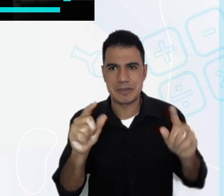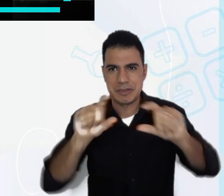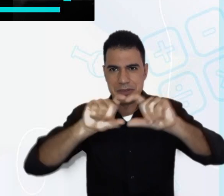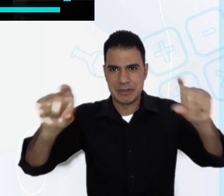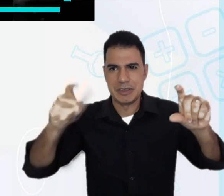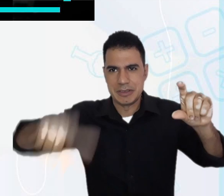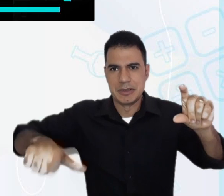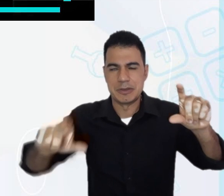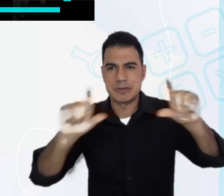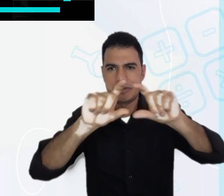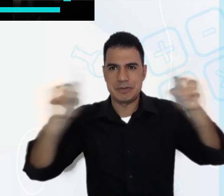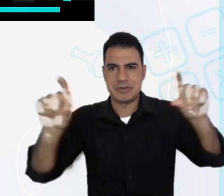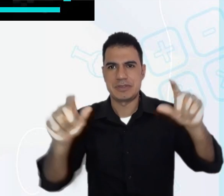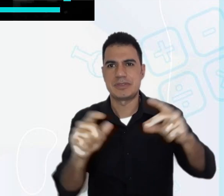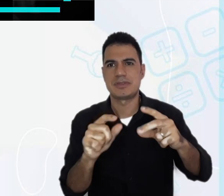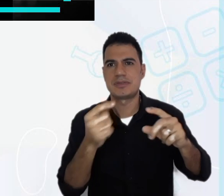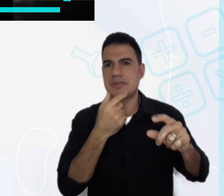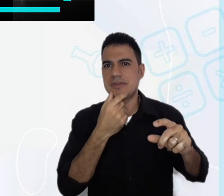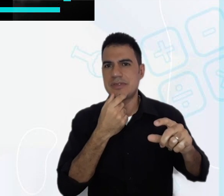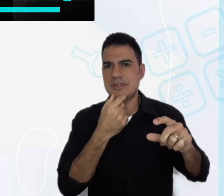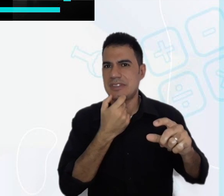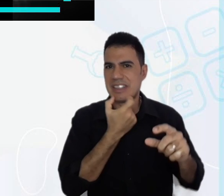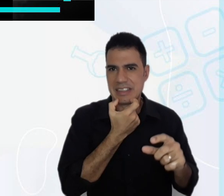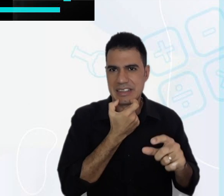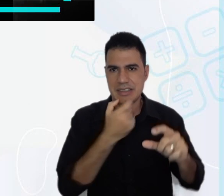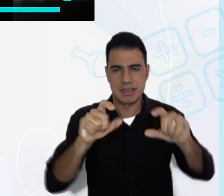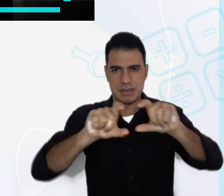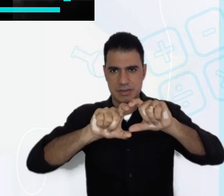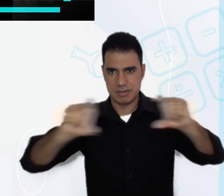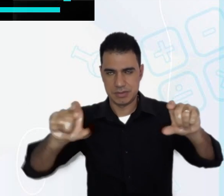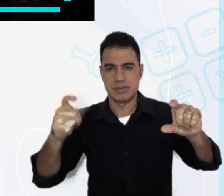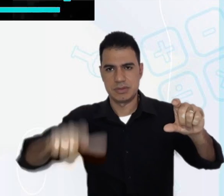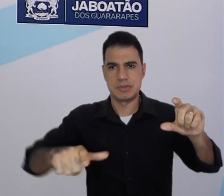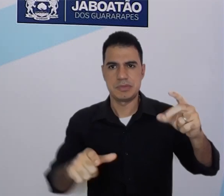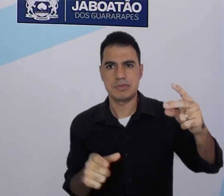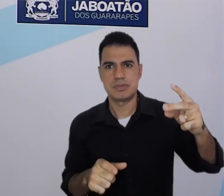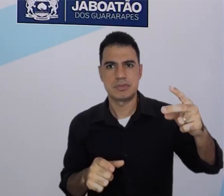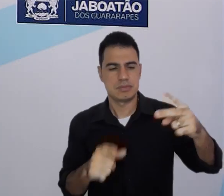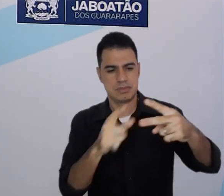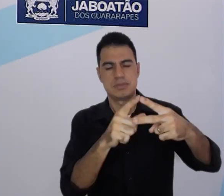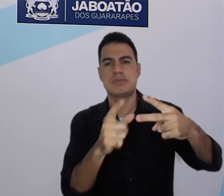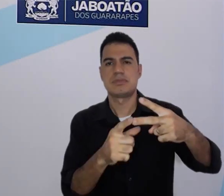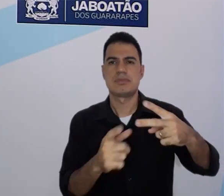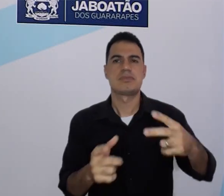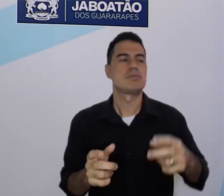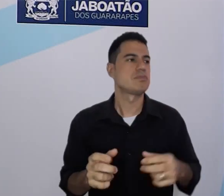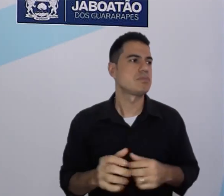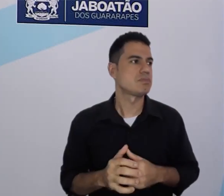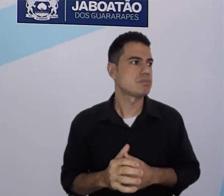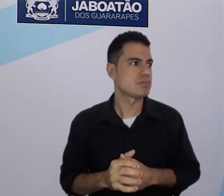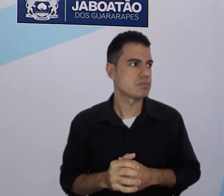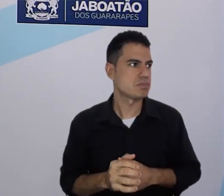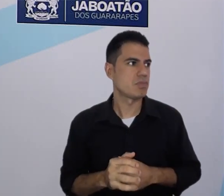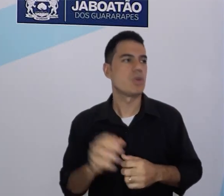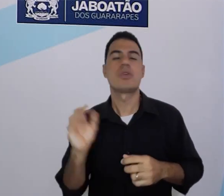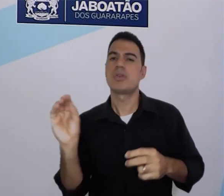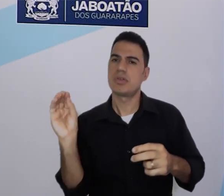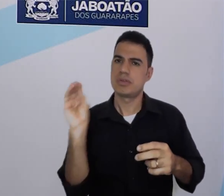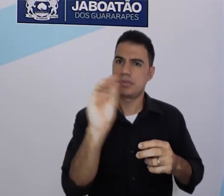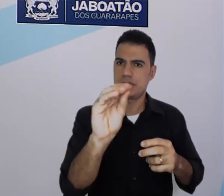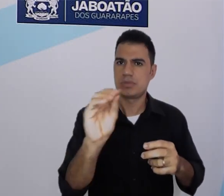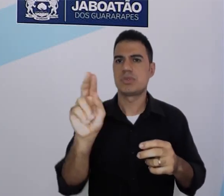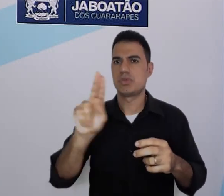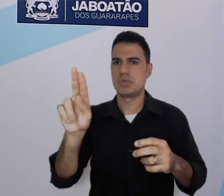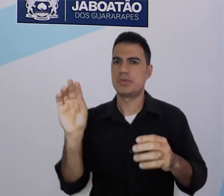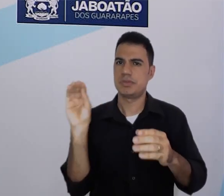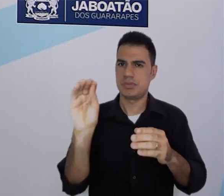My name is. E daí você diz o seu nome. Ou I am. E daí você diz o seu nome.